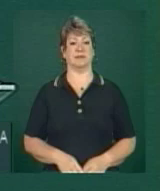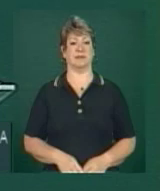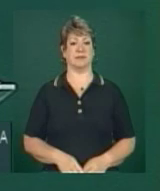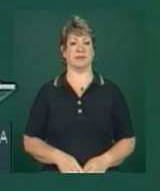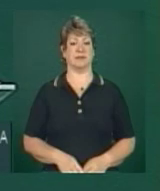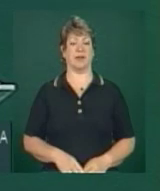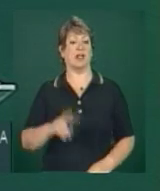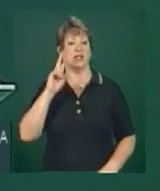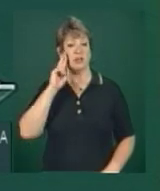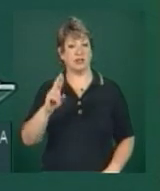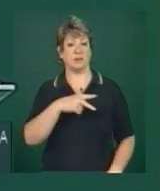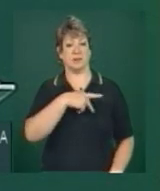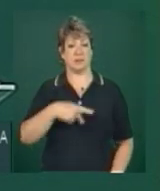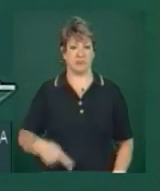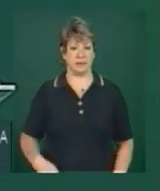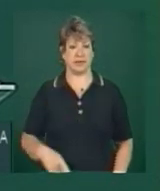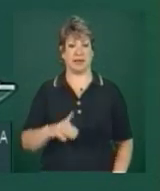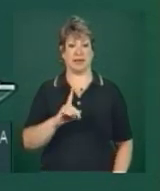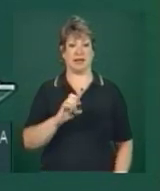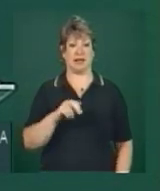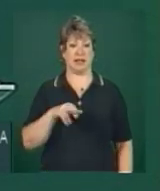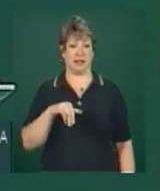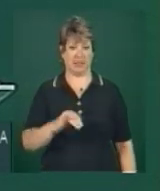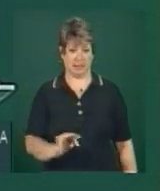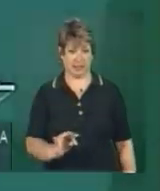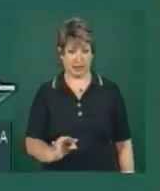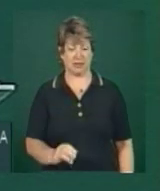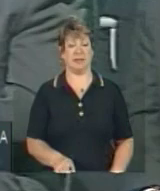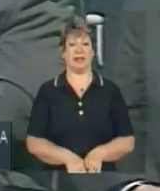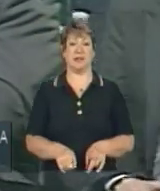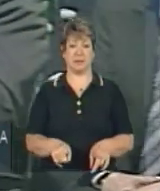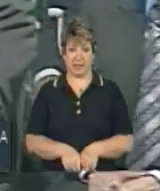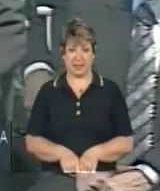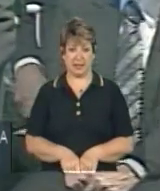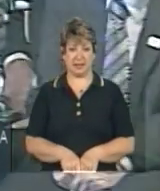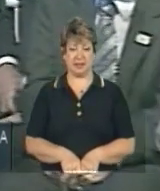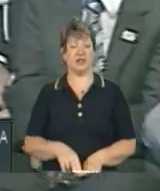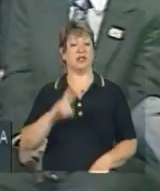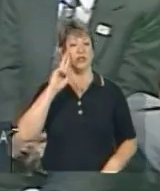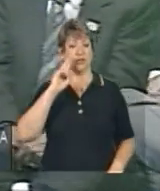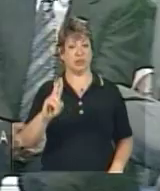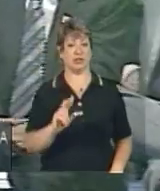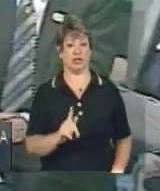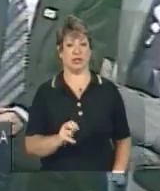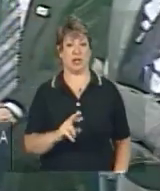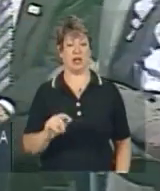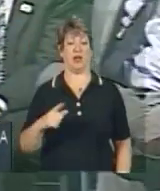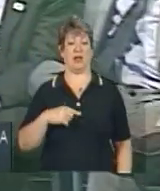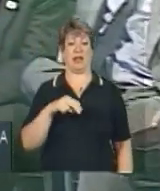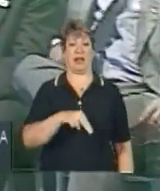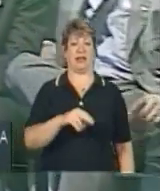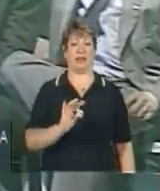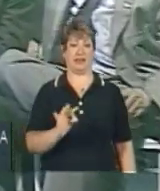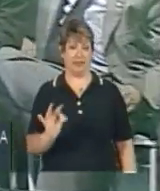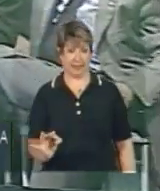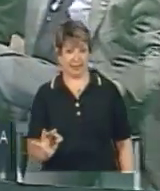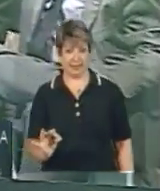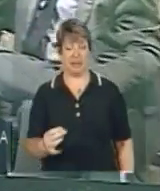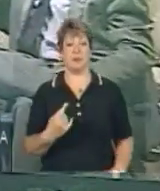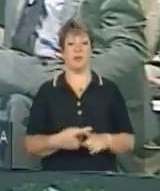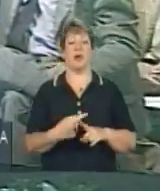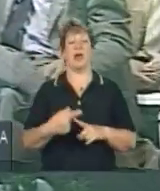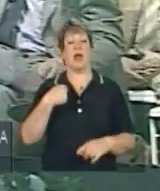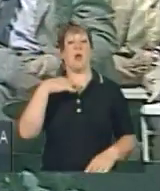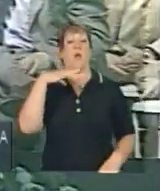diretor-presidente do DENIT e também o diretor-geral da NTT, porque eu